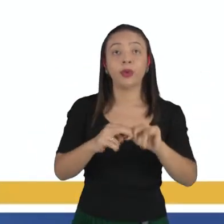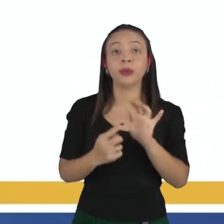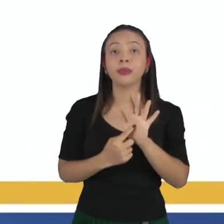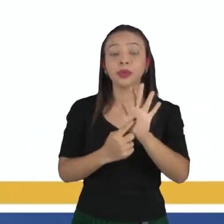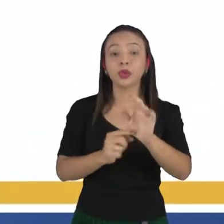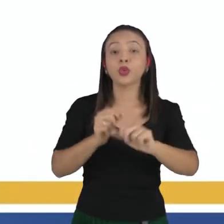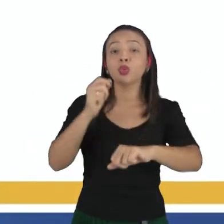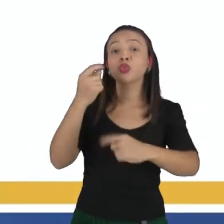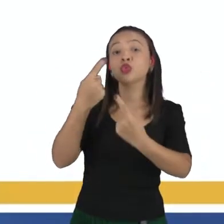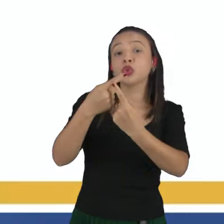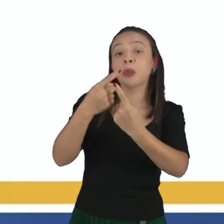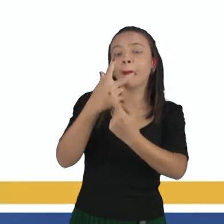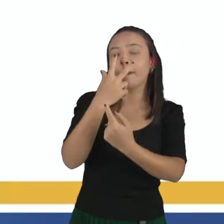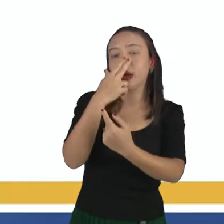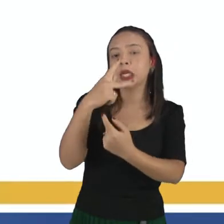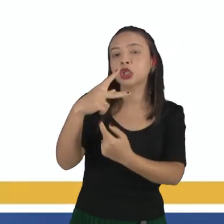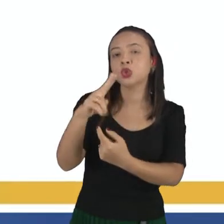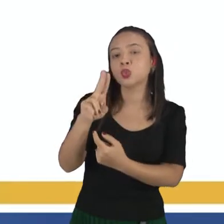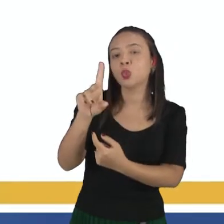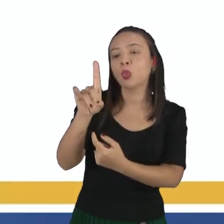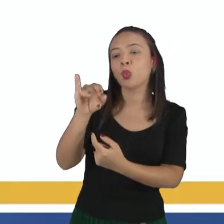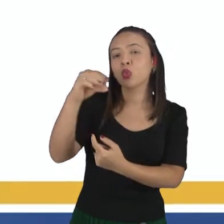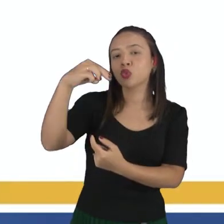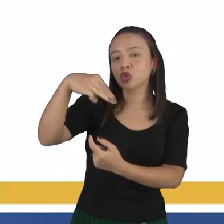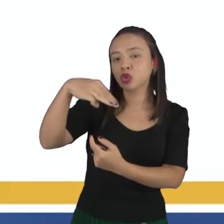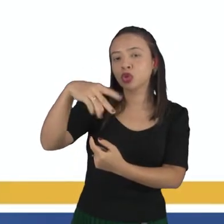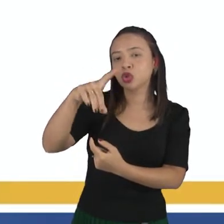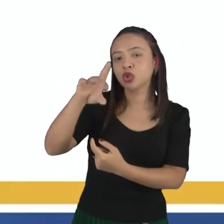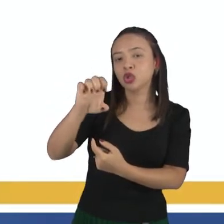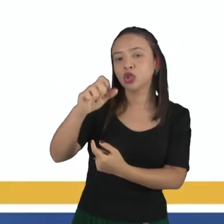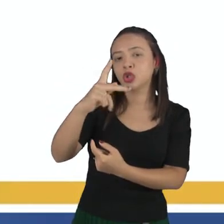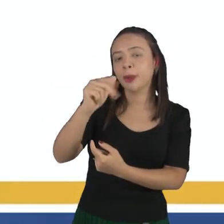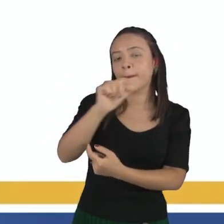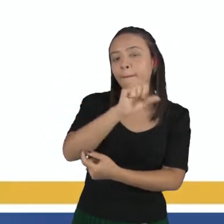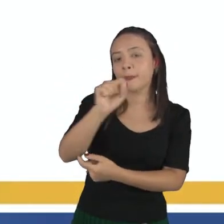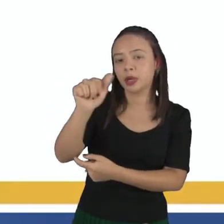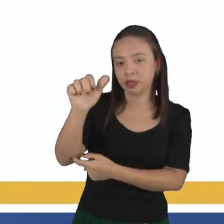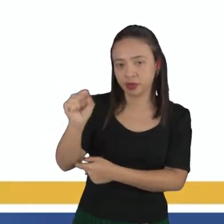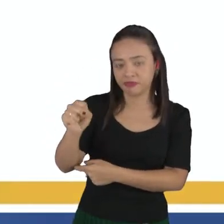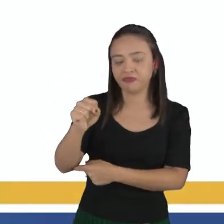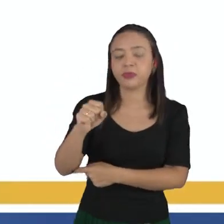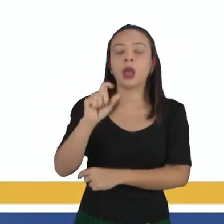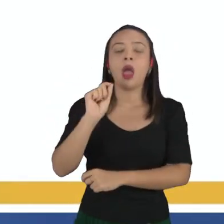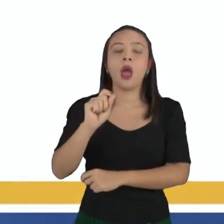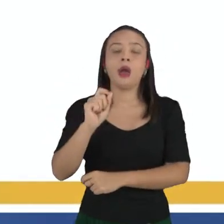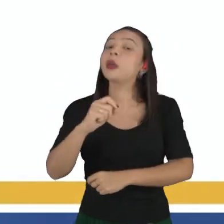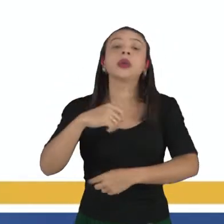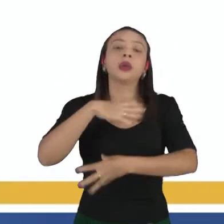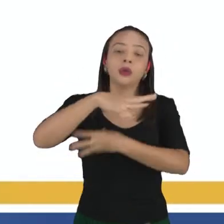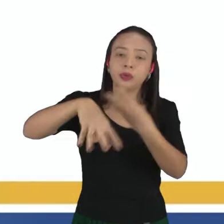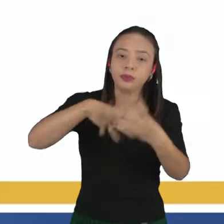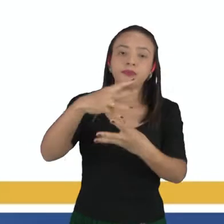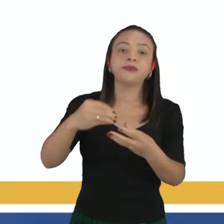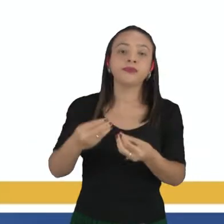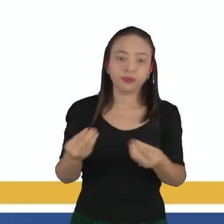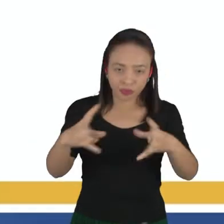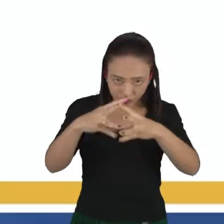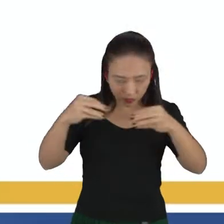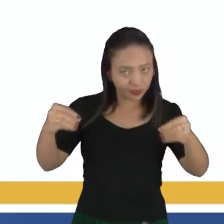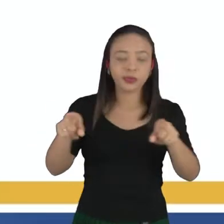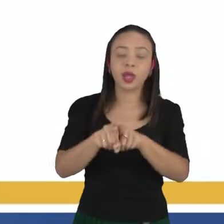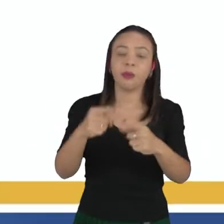seria semelhante a um pundim de passas, onde essa esfera seria homogênea, positiva e teriam